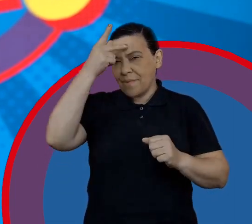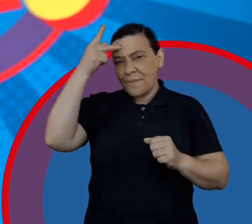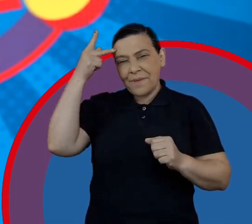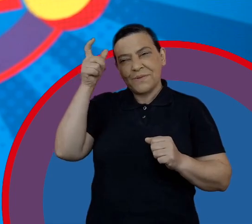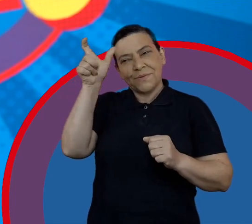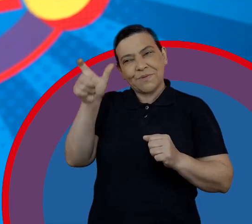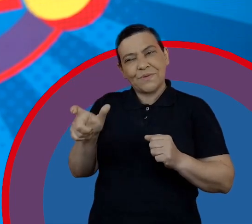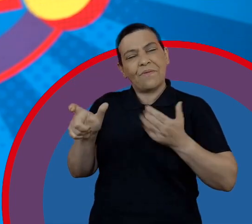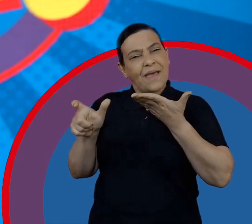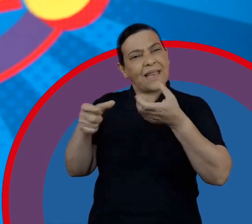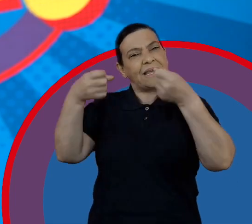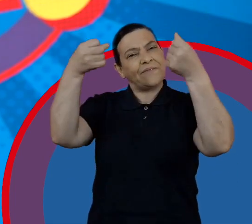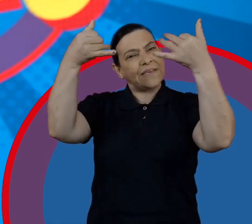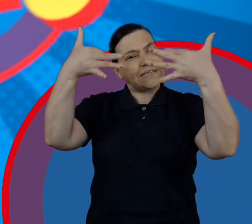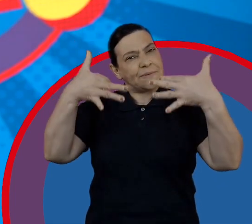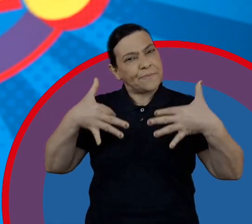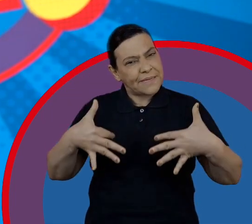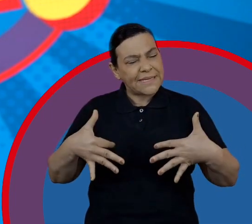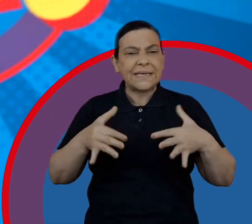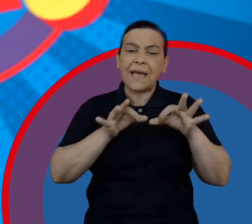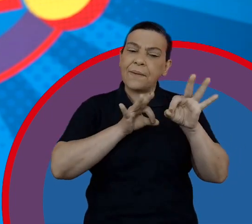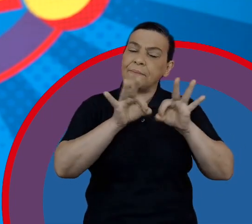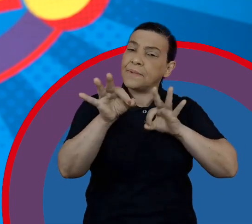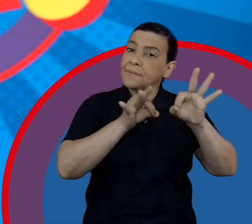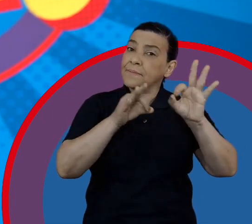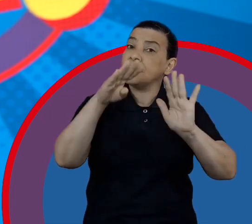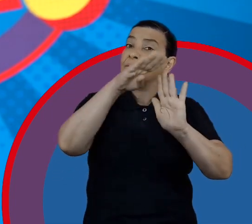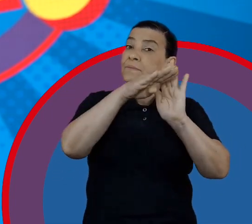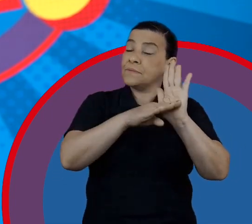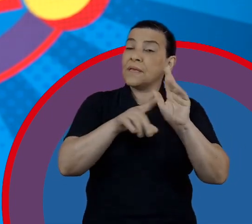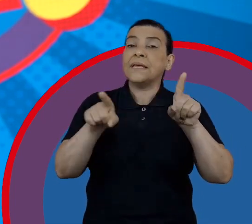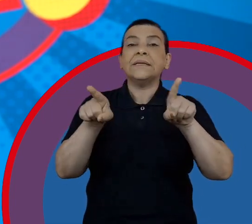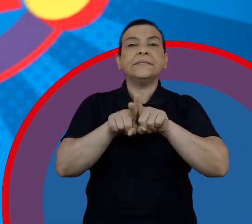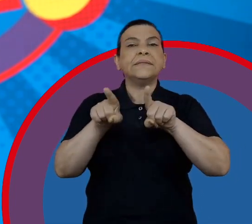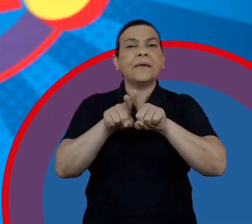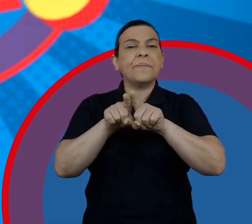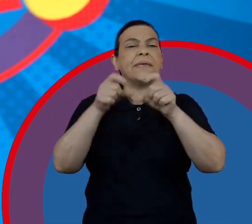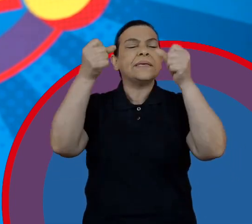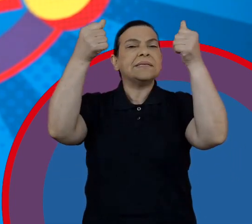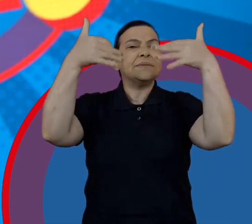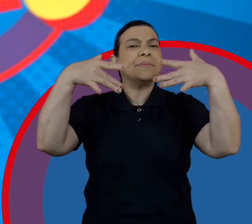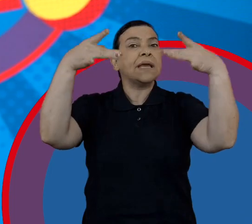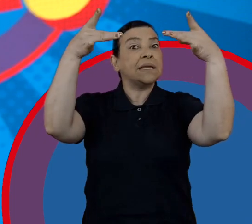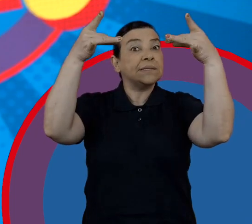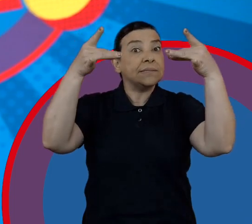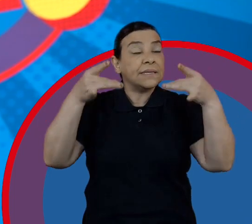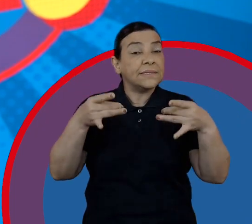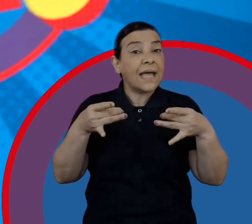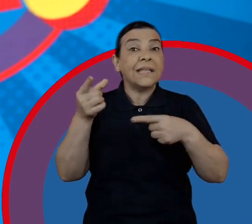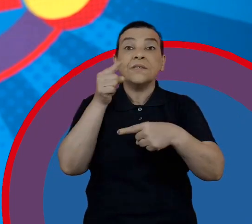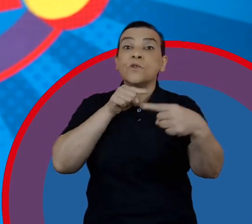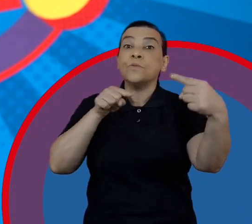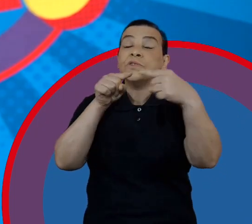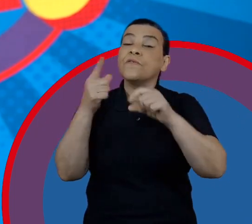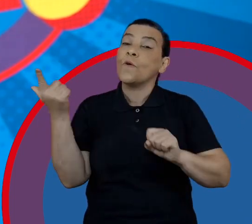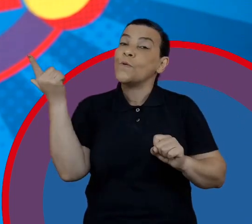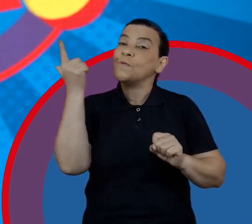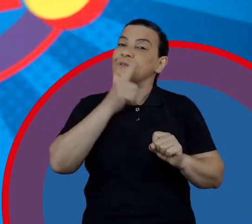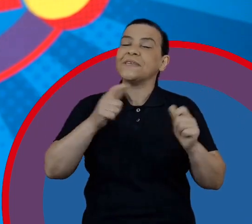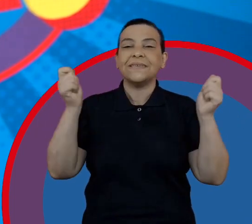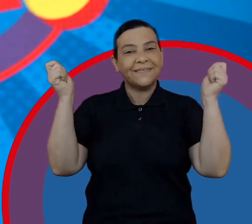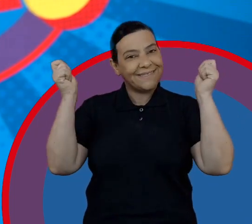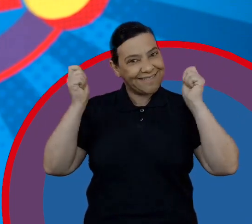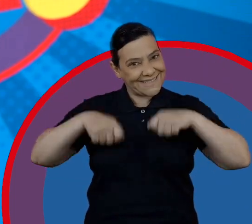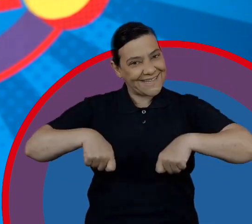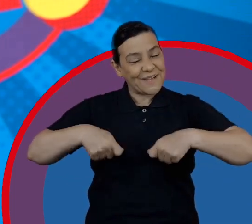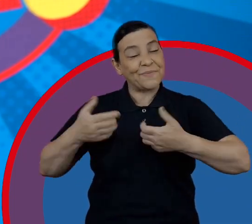um pouco sobre essas iniciativas e vai explicar um pouquinho mais de como a gente pode alcançar esse nosso